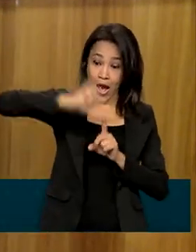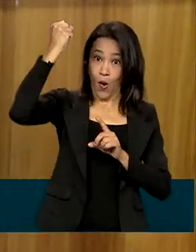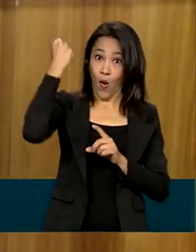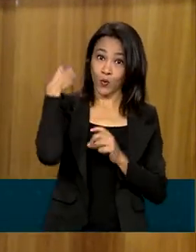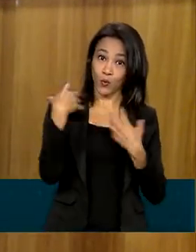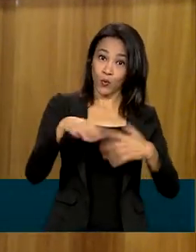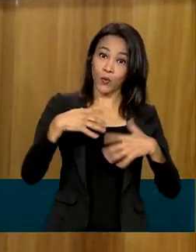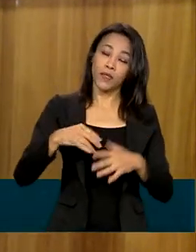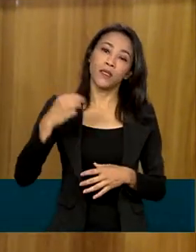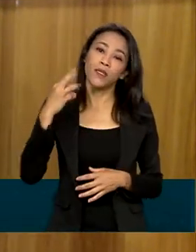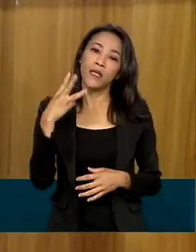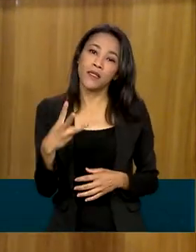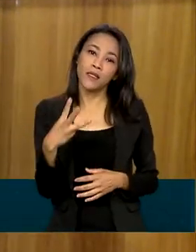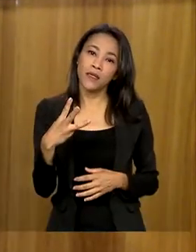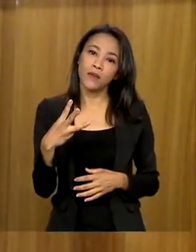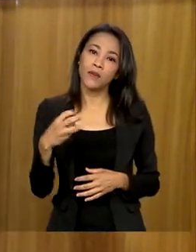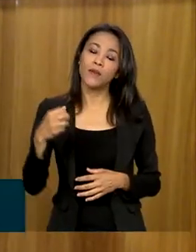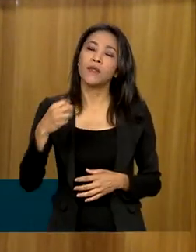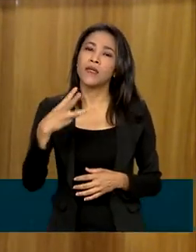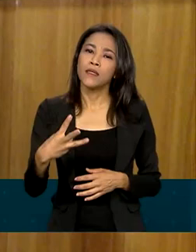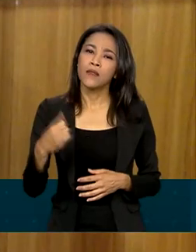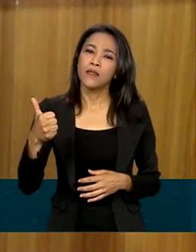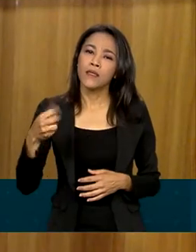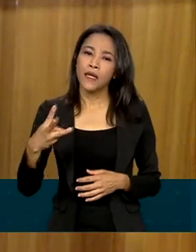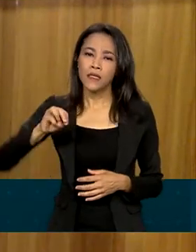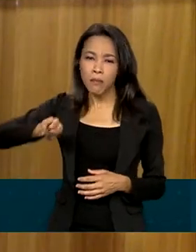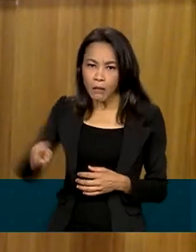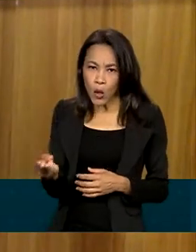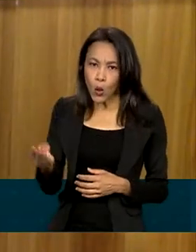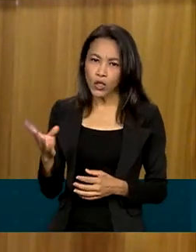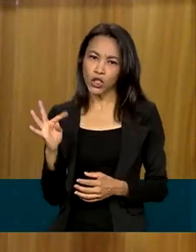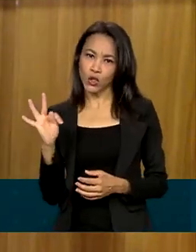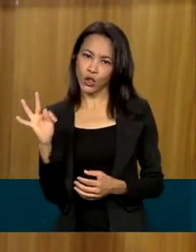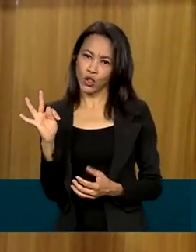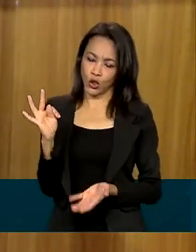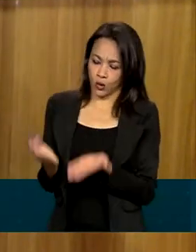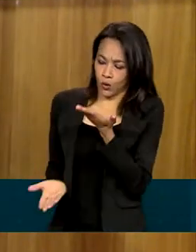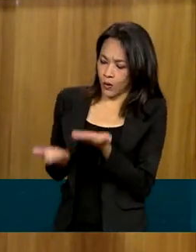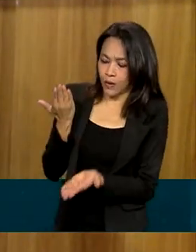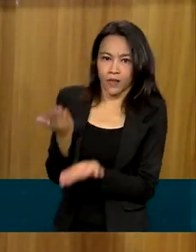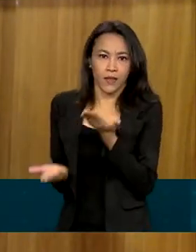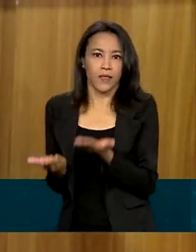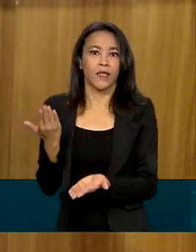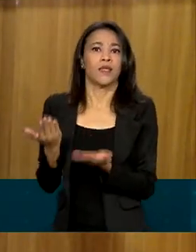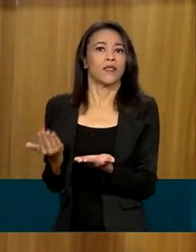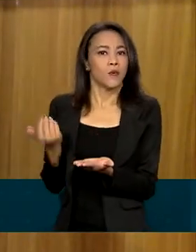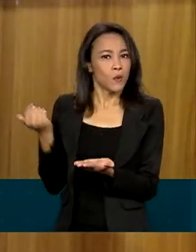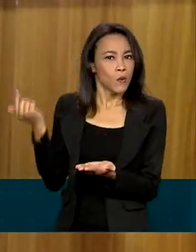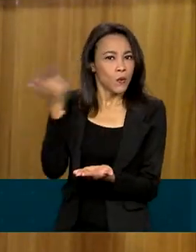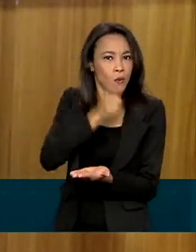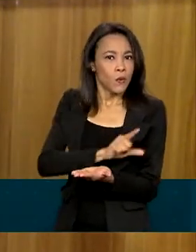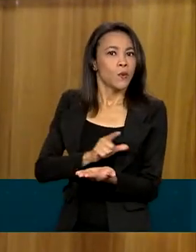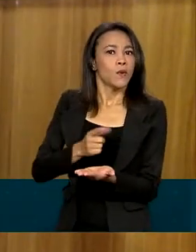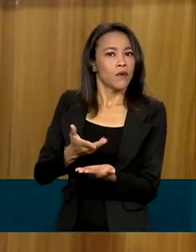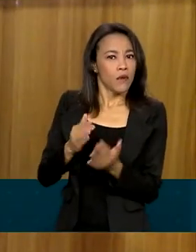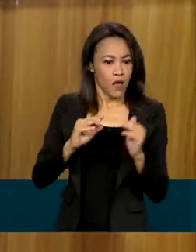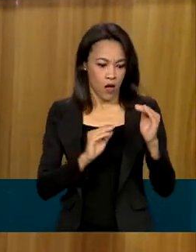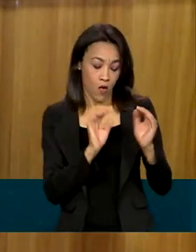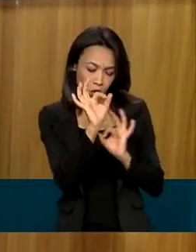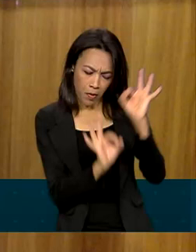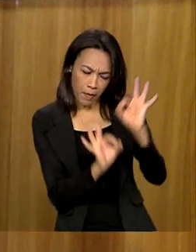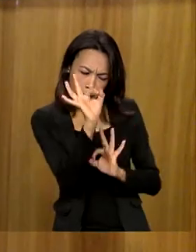313 milhões de toneladas, superando aí o número que nós projetamos